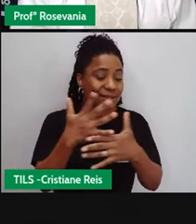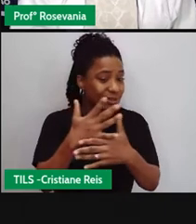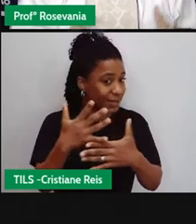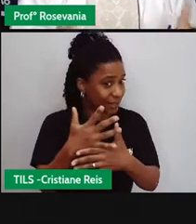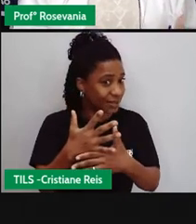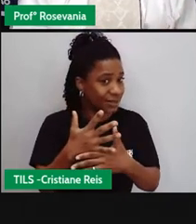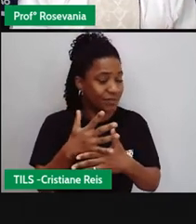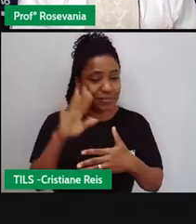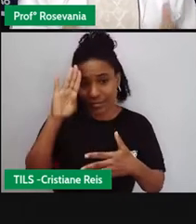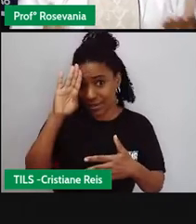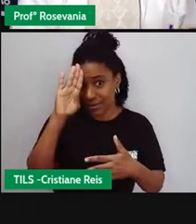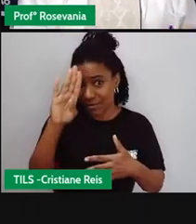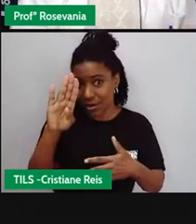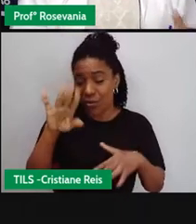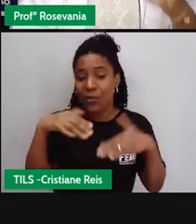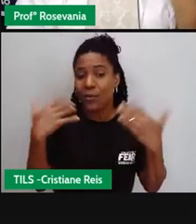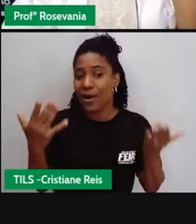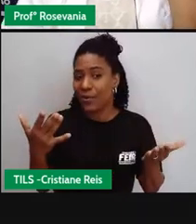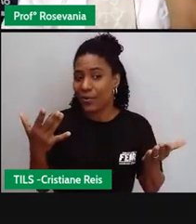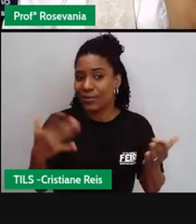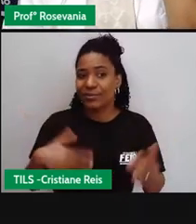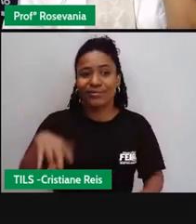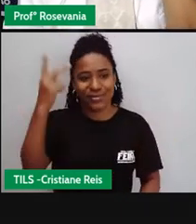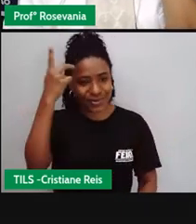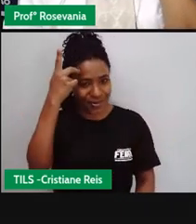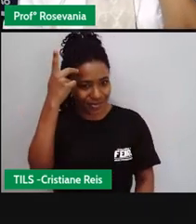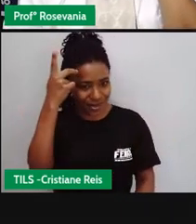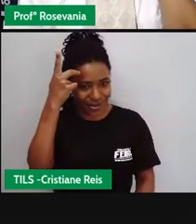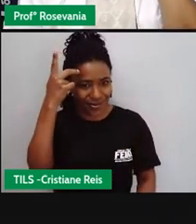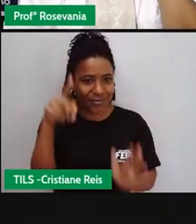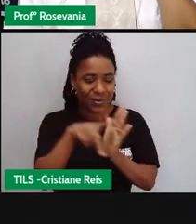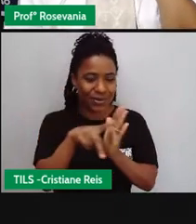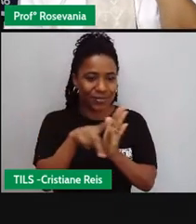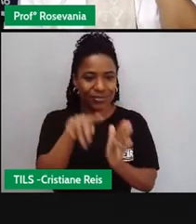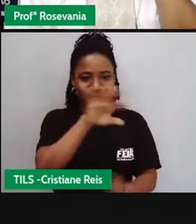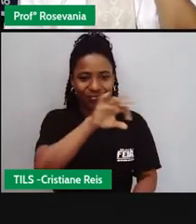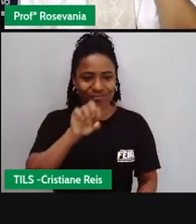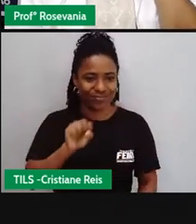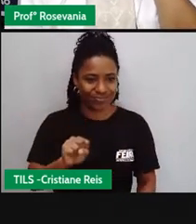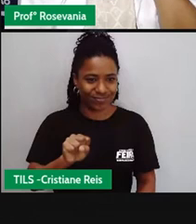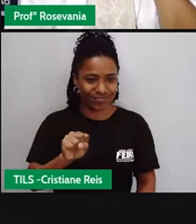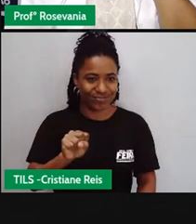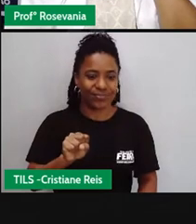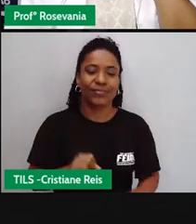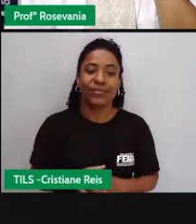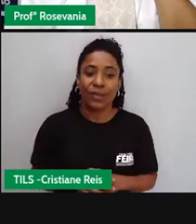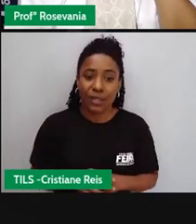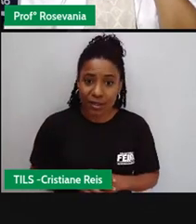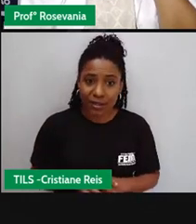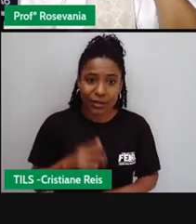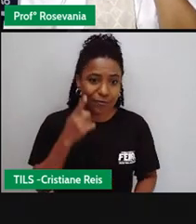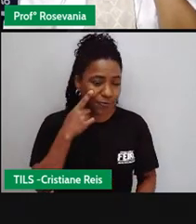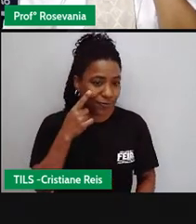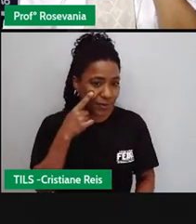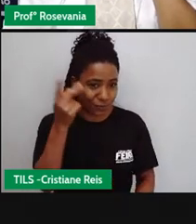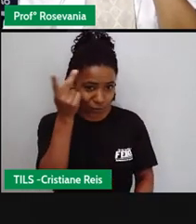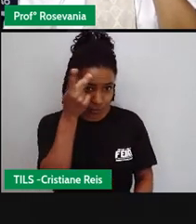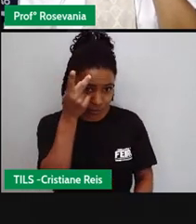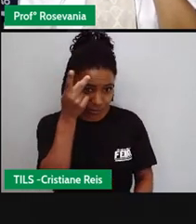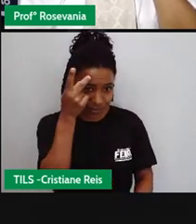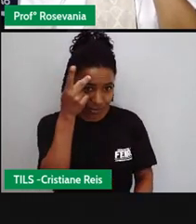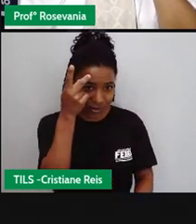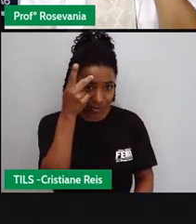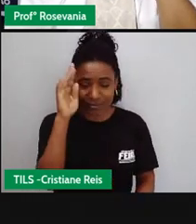metrópole nacional é São Paulo e está aí nessa região então perceba que São Paulo em todas vai ser destacado